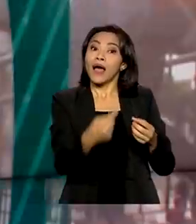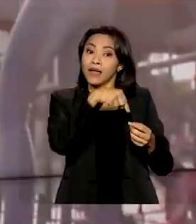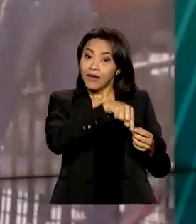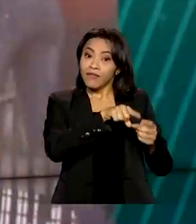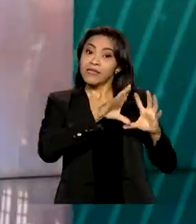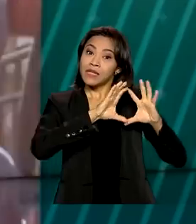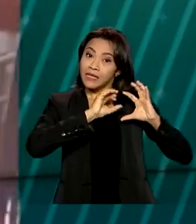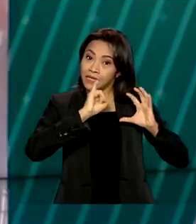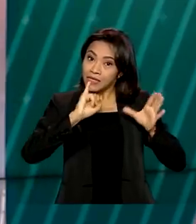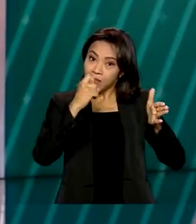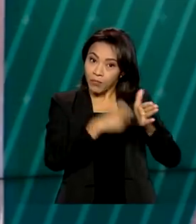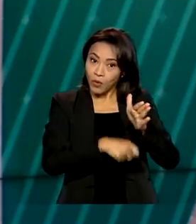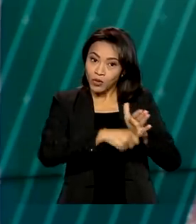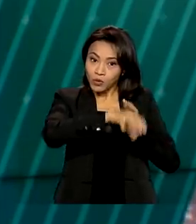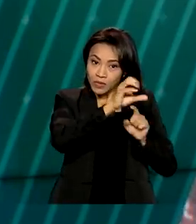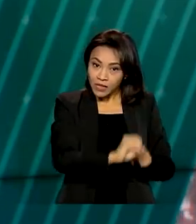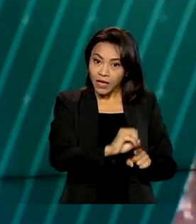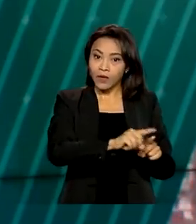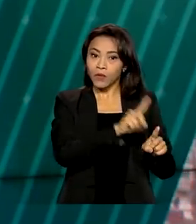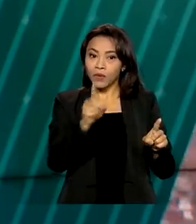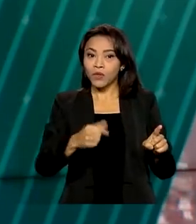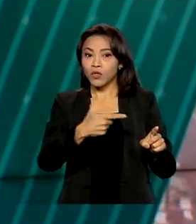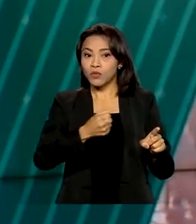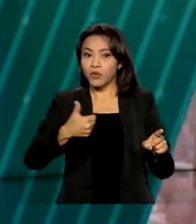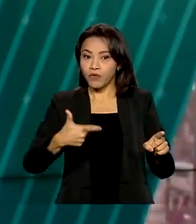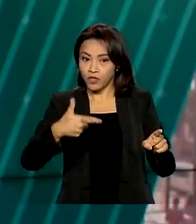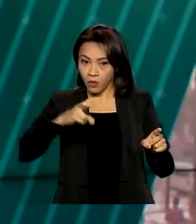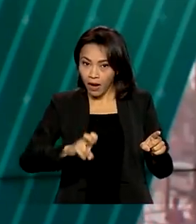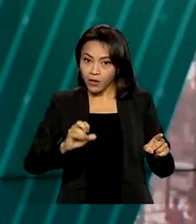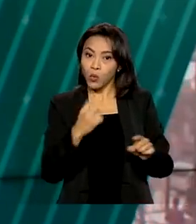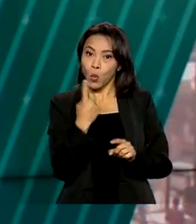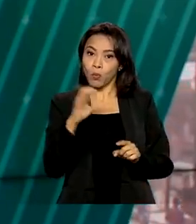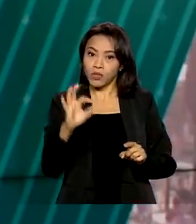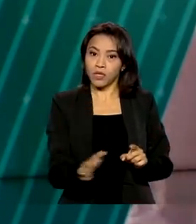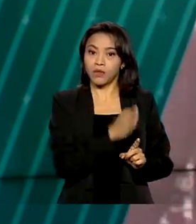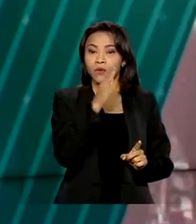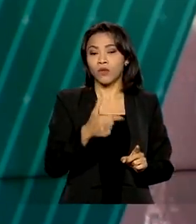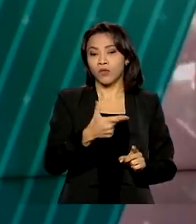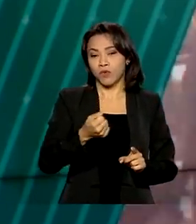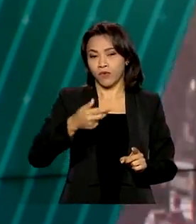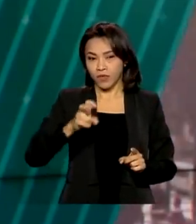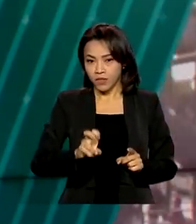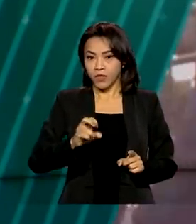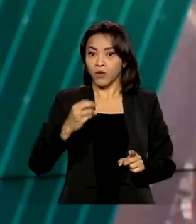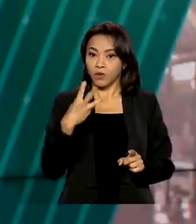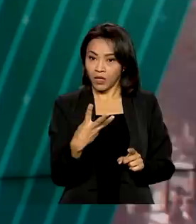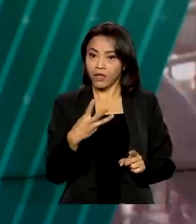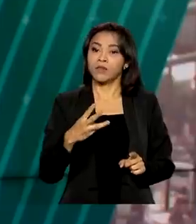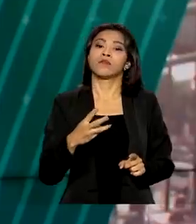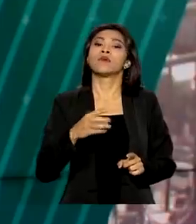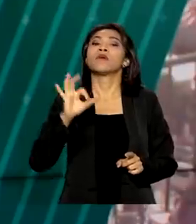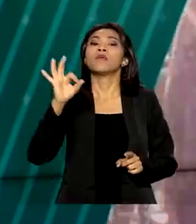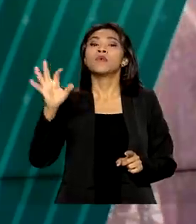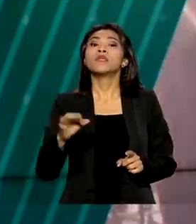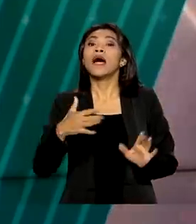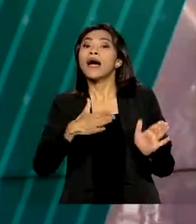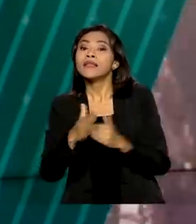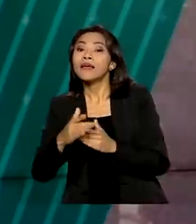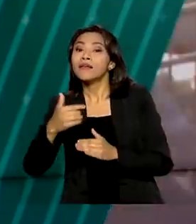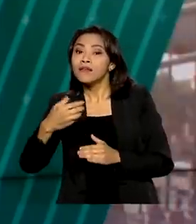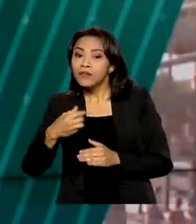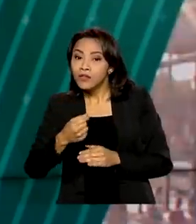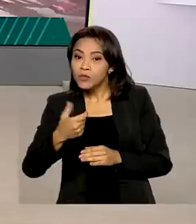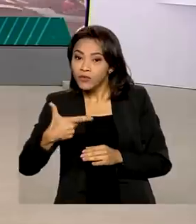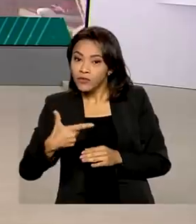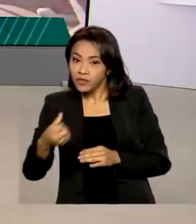zero. Em 2024, será de 1%. Em 2025, 2% e 3% em 2026.